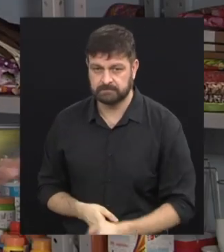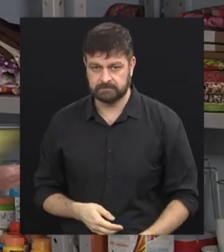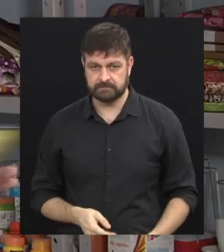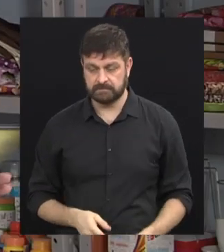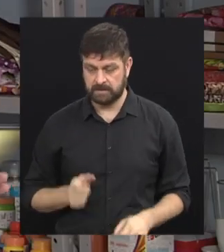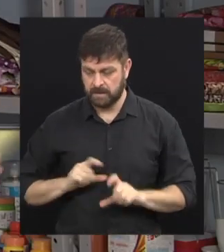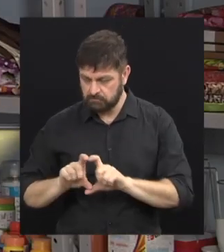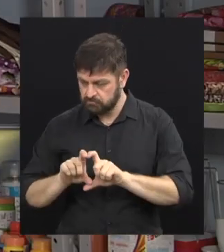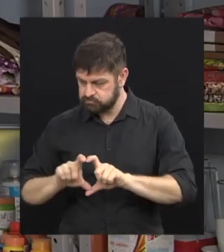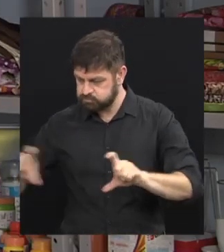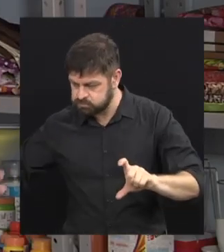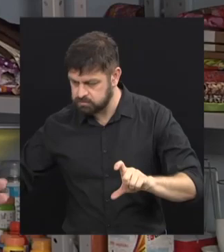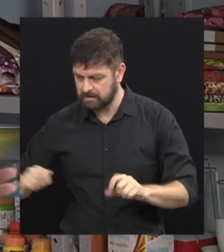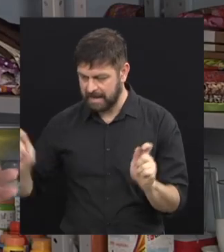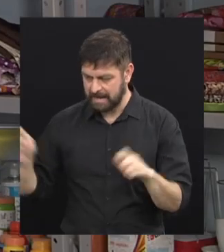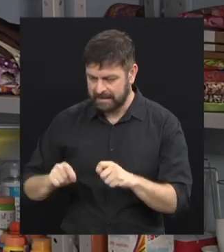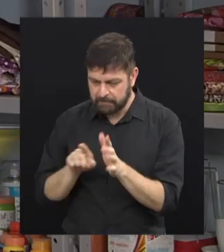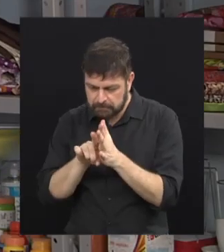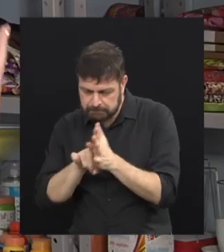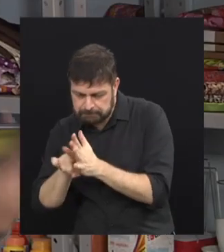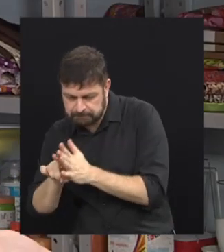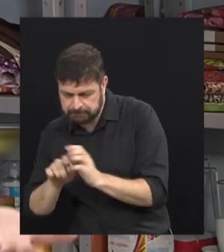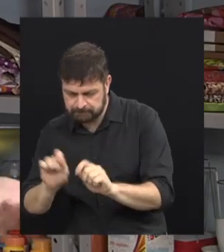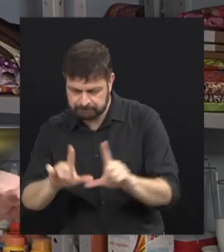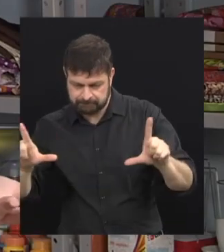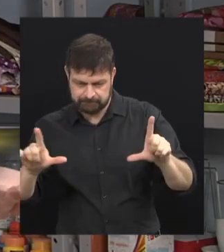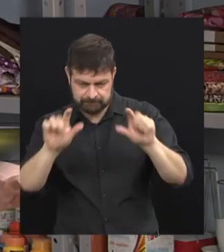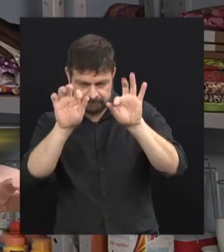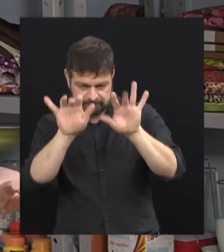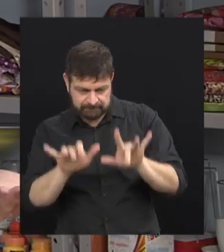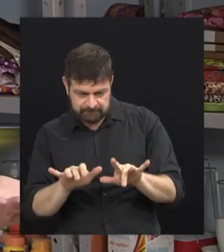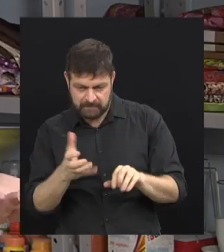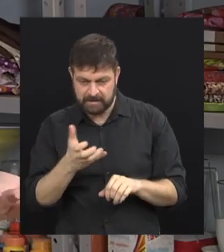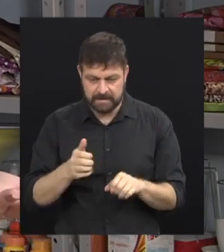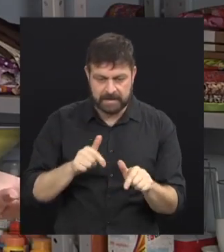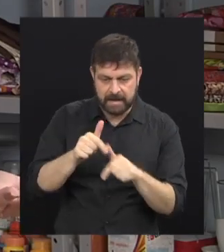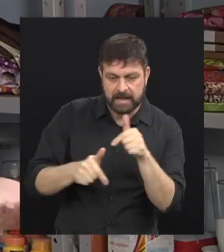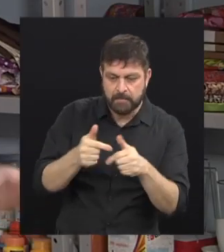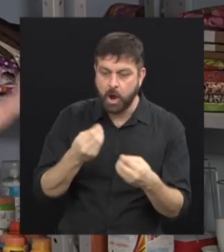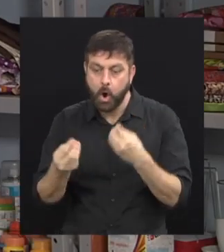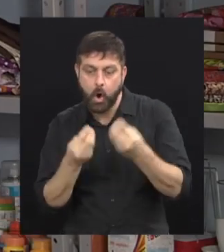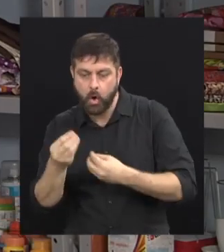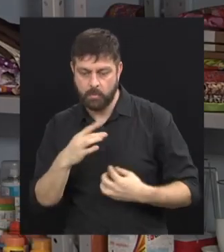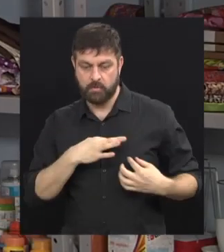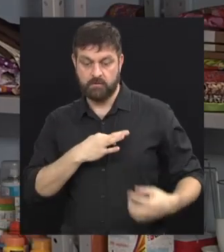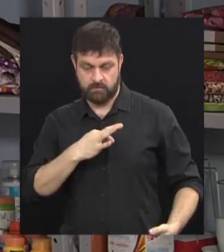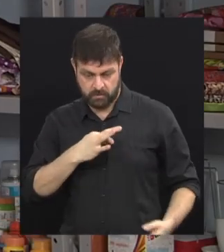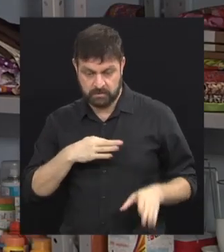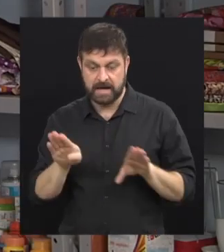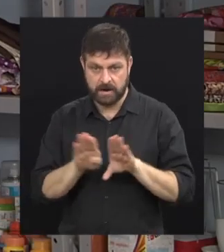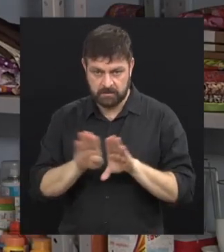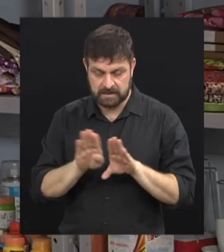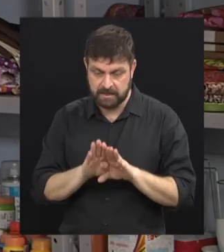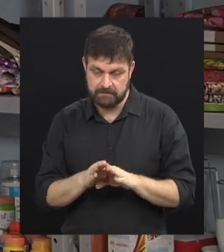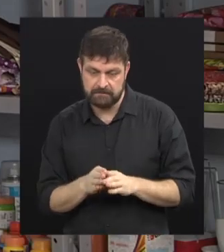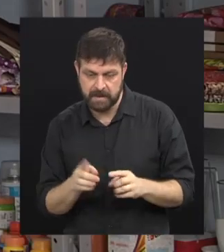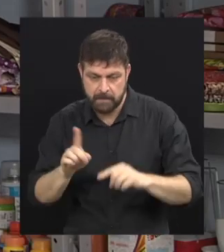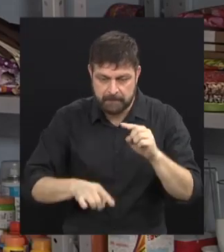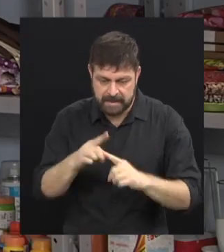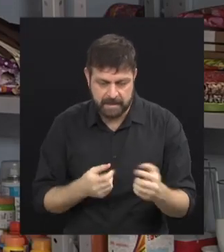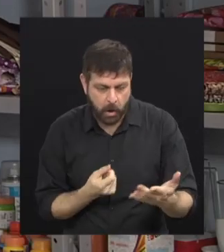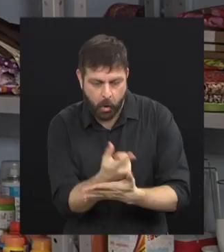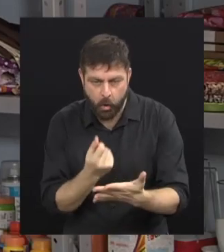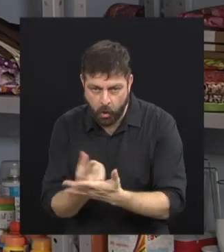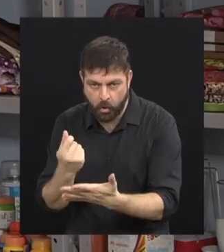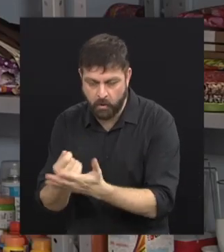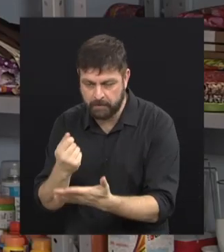vai ver aí na sua tela a página pra acompanhar, pra caso você queira trabalhar de alguma forma voluntária ou também queira comprar os produtos pra